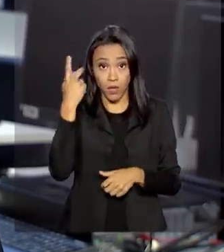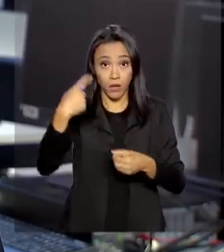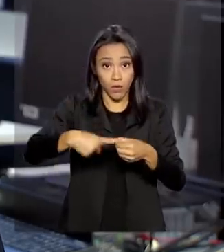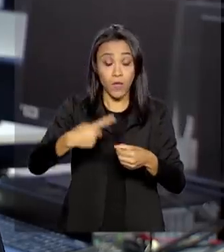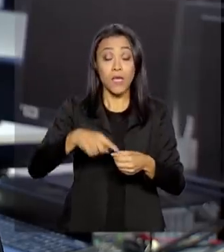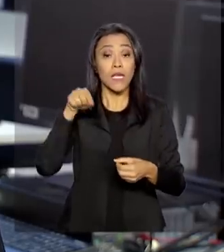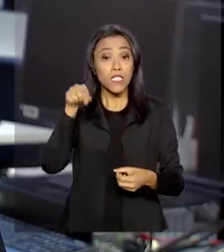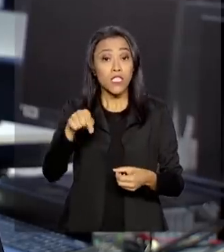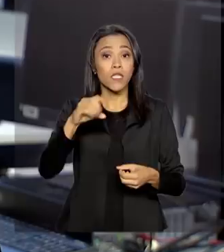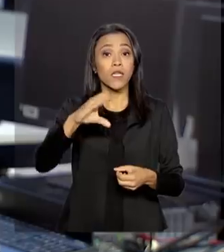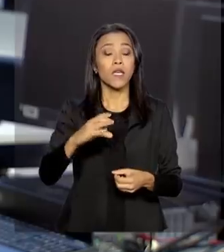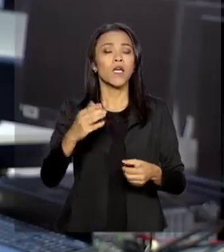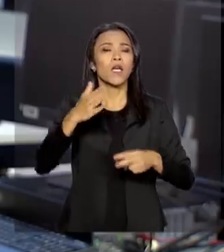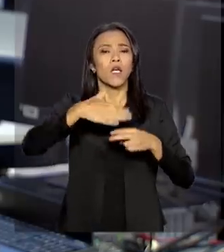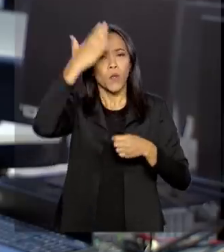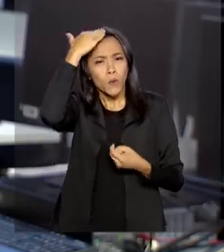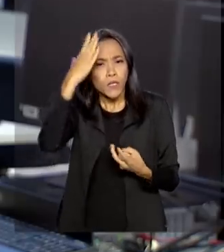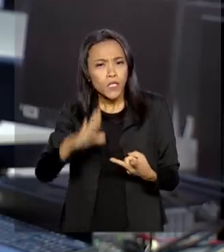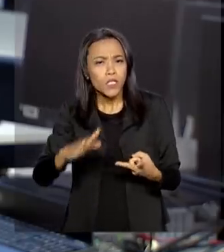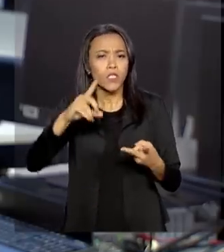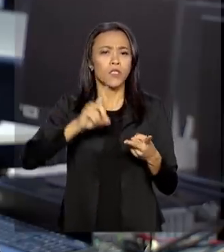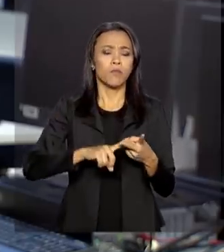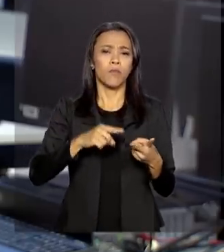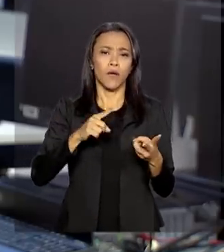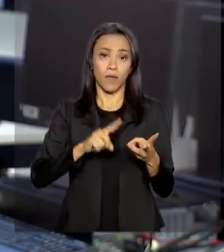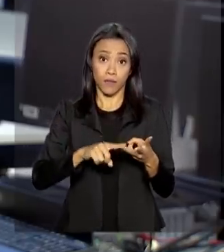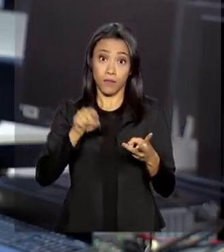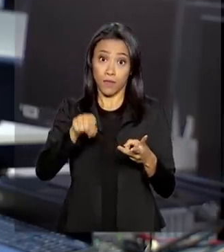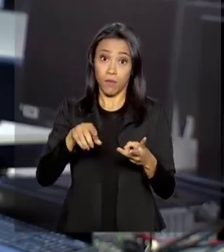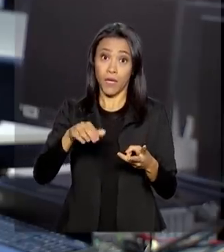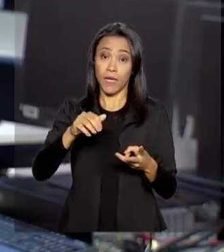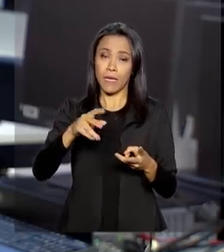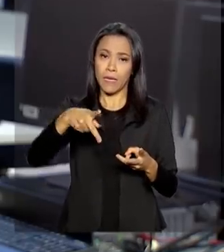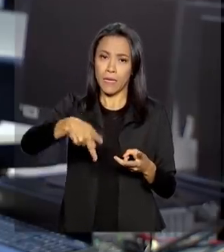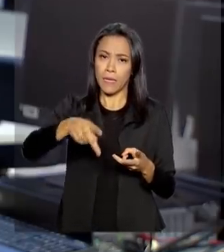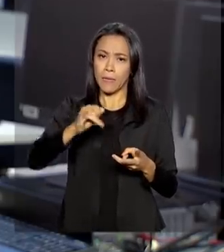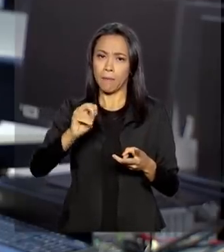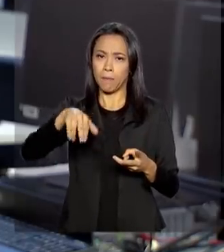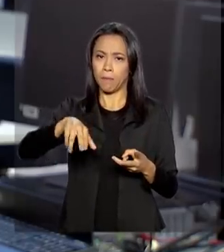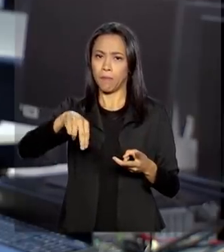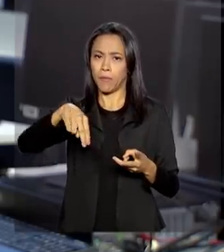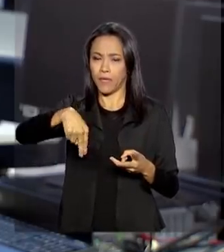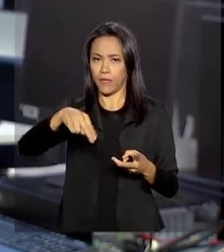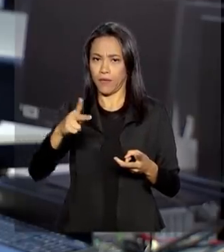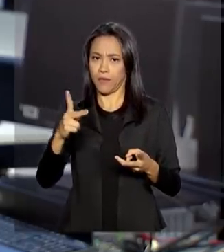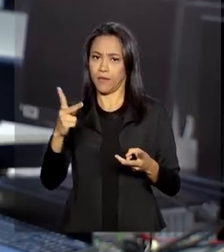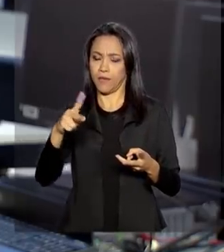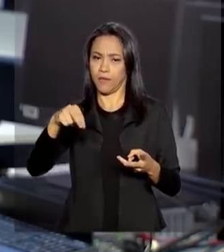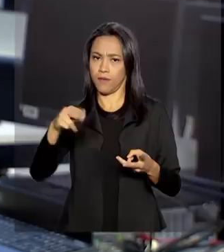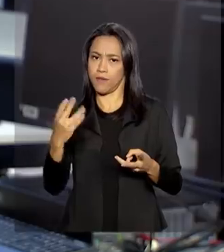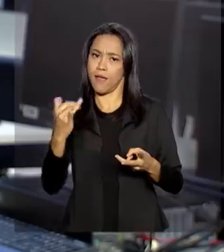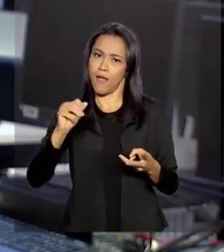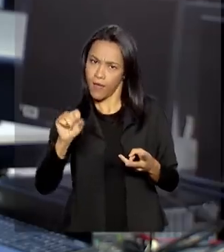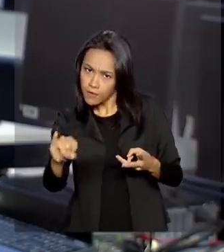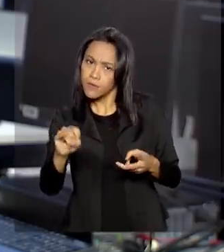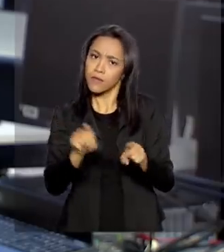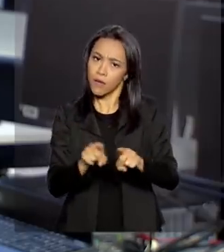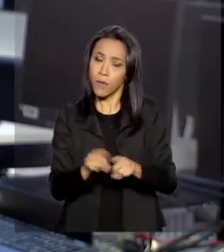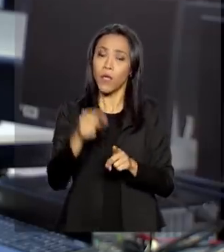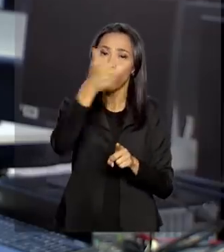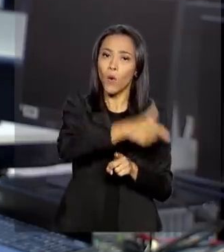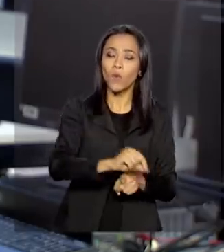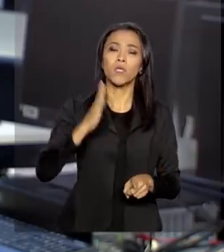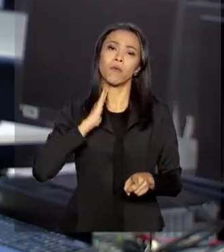Internacional de Curitiba, São José dos Pinhais, foi eleito o segundo melhor. O Aeroporto Internacional de Belo